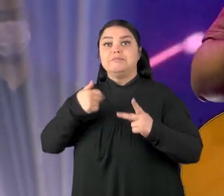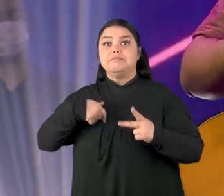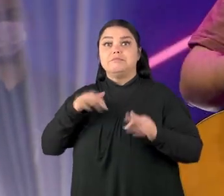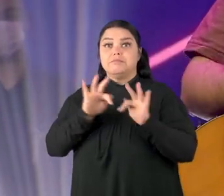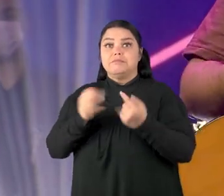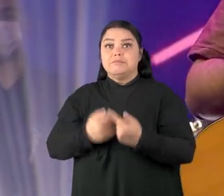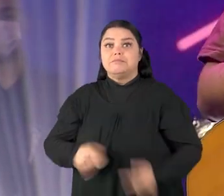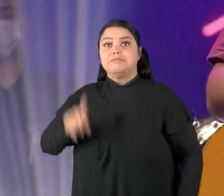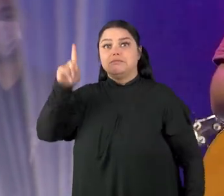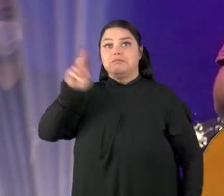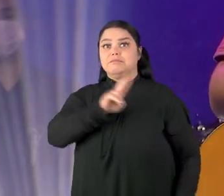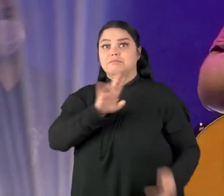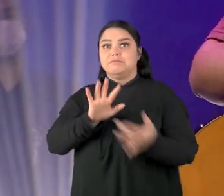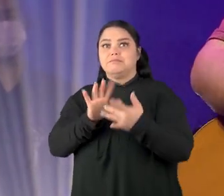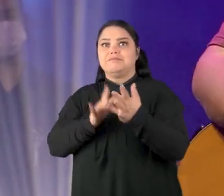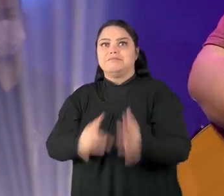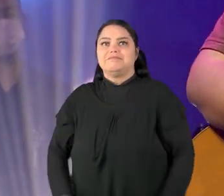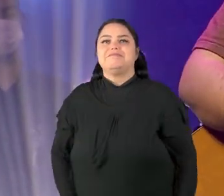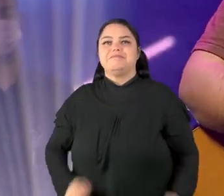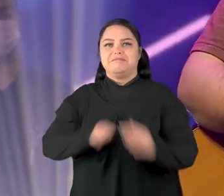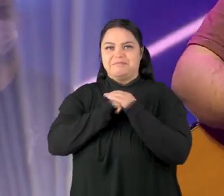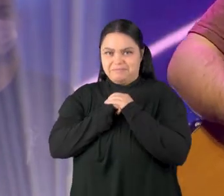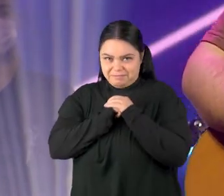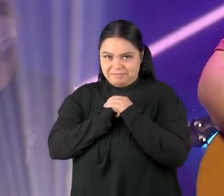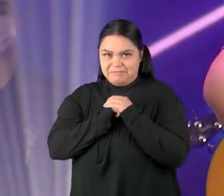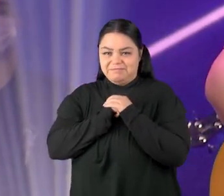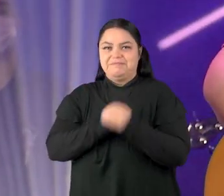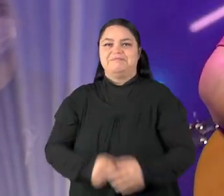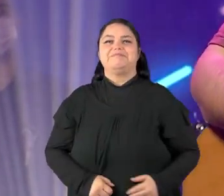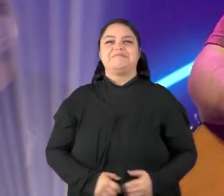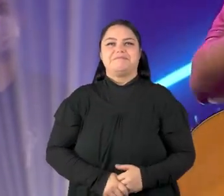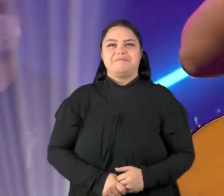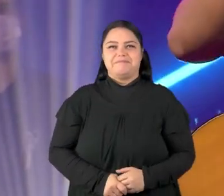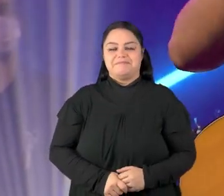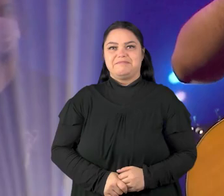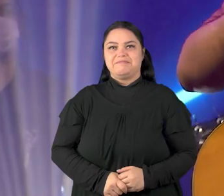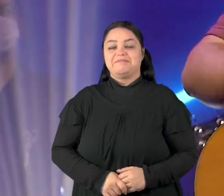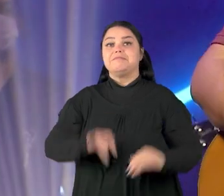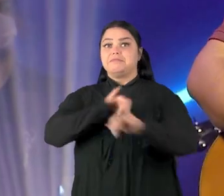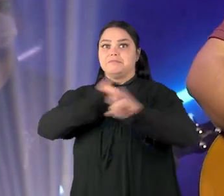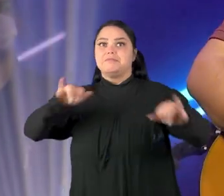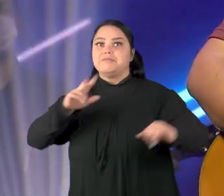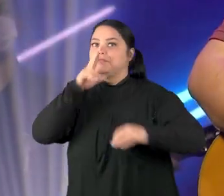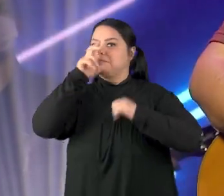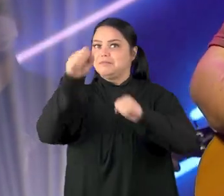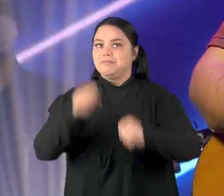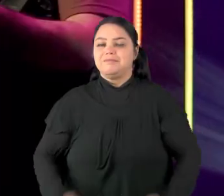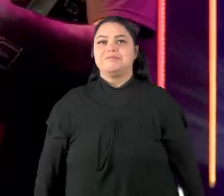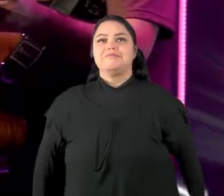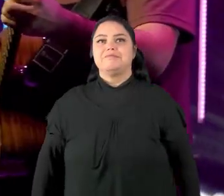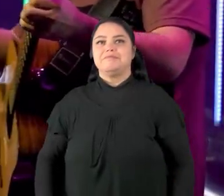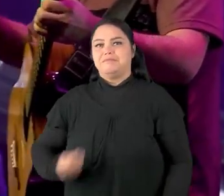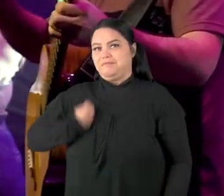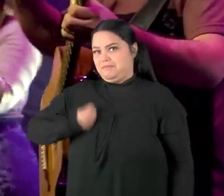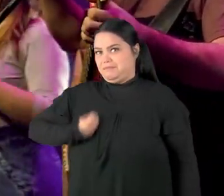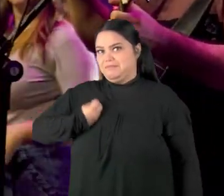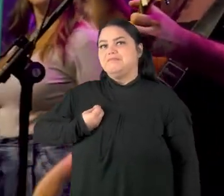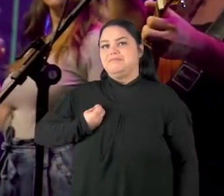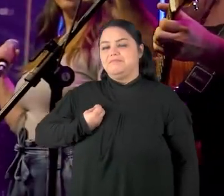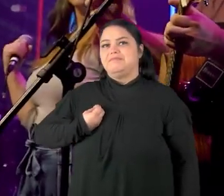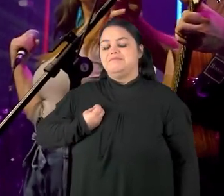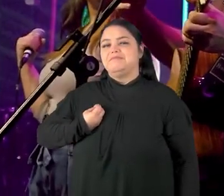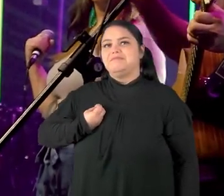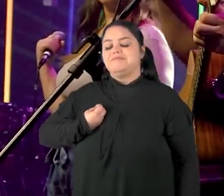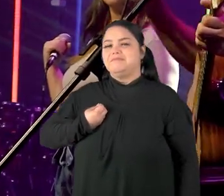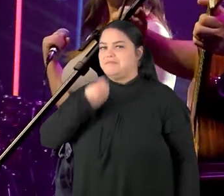nossa família, Deus. Em nome de Jesus. Amém. Vamos declarar bem forte que a nossa vida, ela